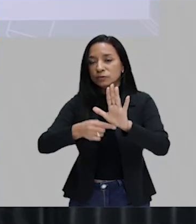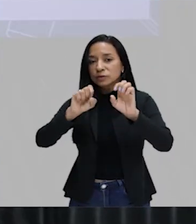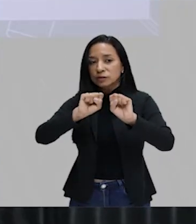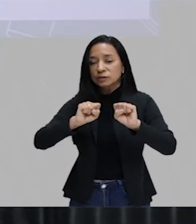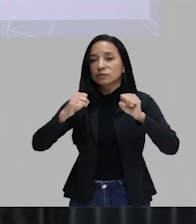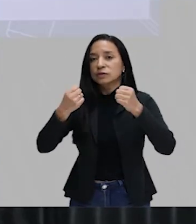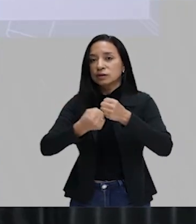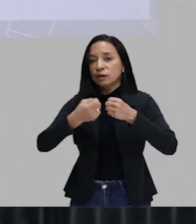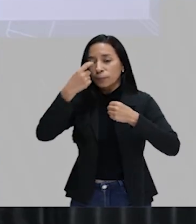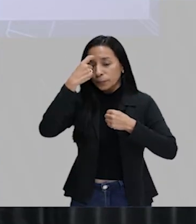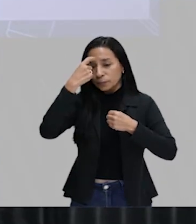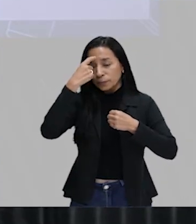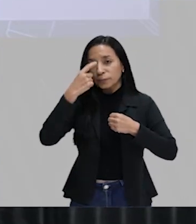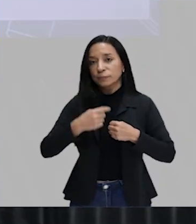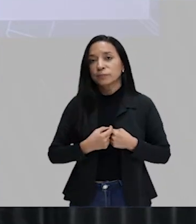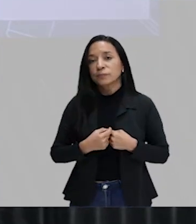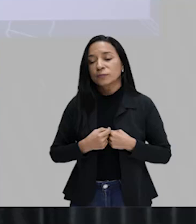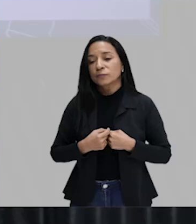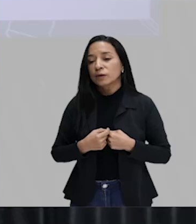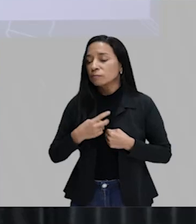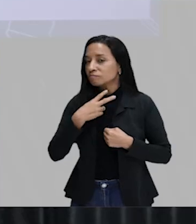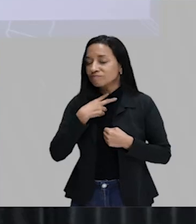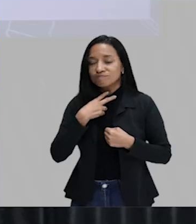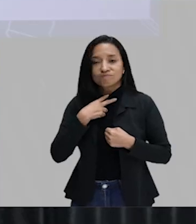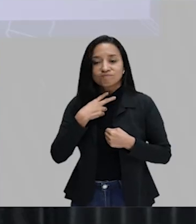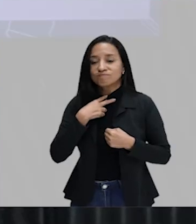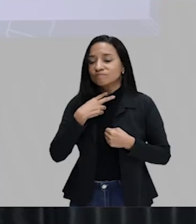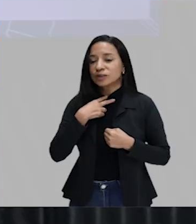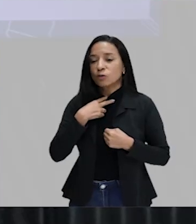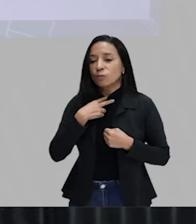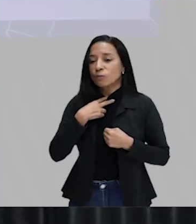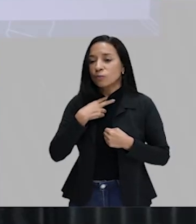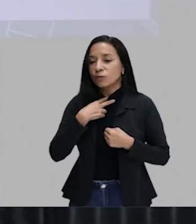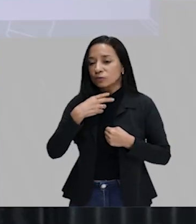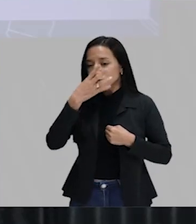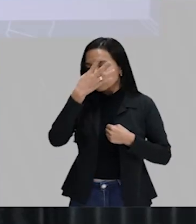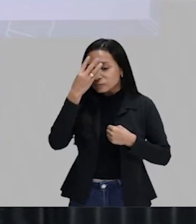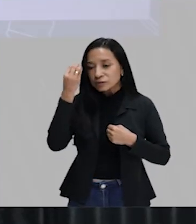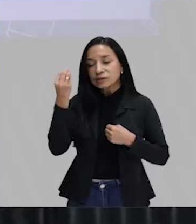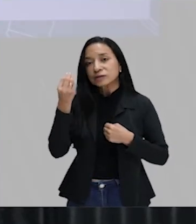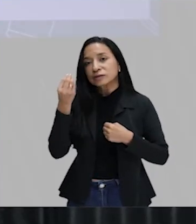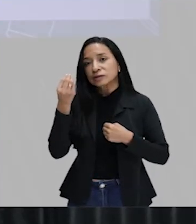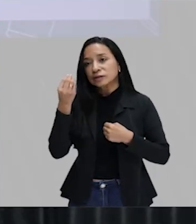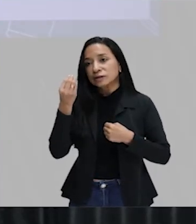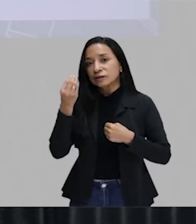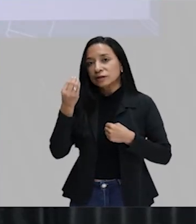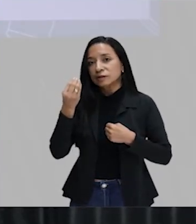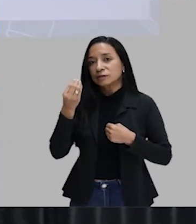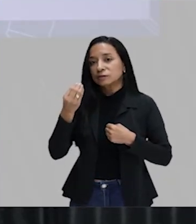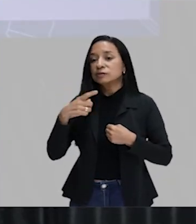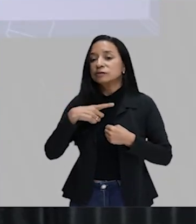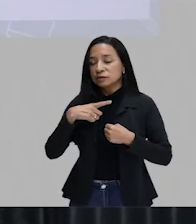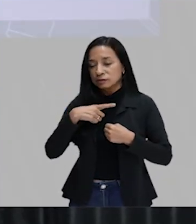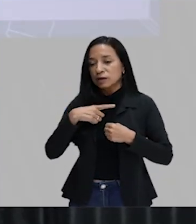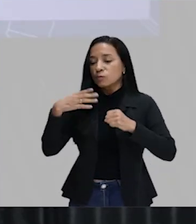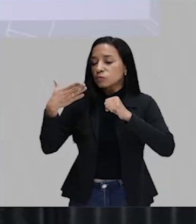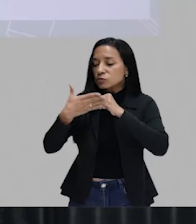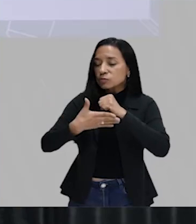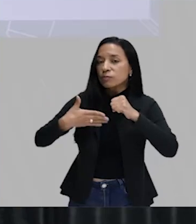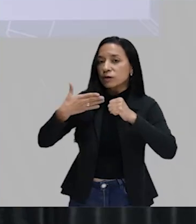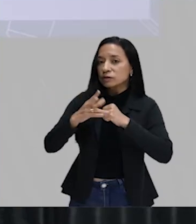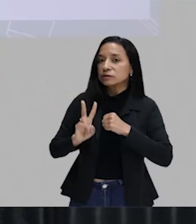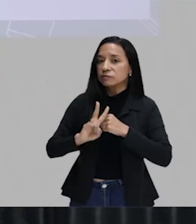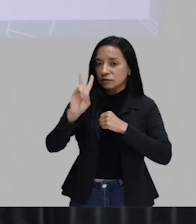pensamento. Só que a gente não pode deixar, nem esquecer que nós temos princípios, nós temos valores, eles precisam ser